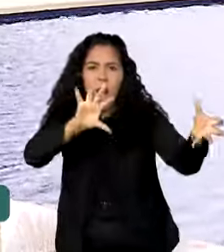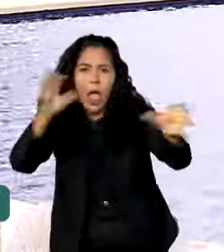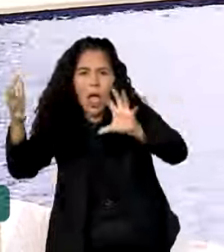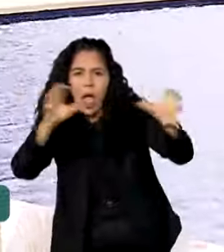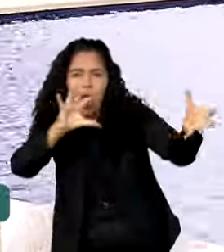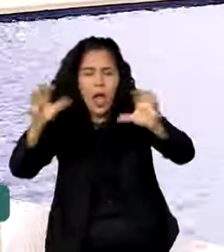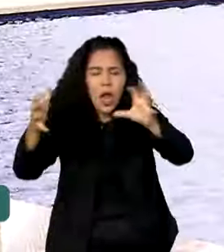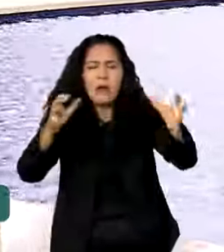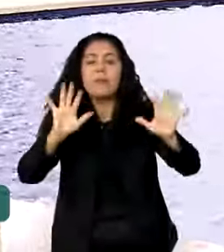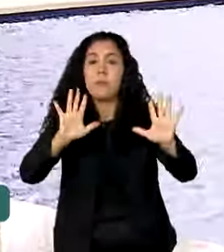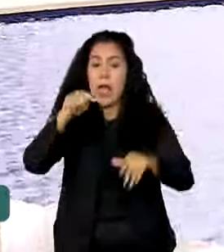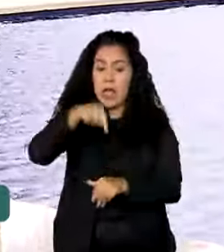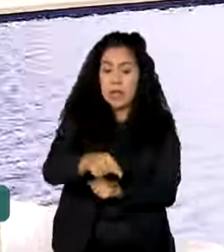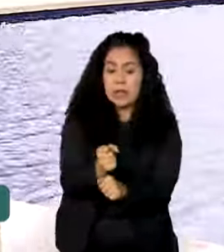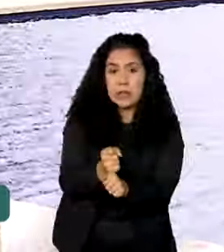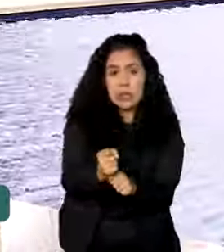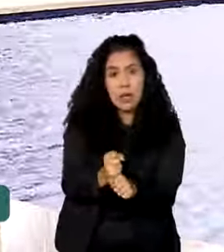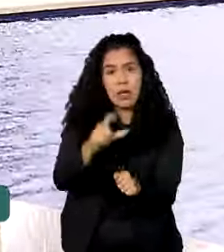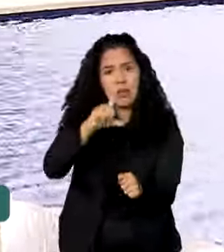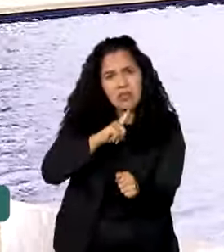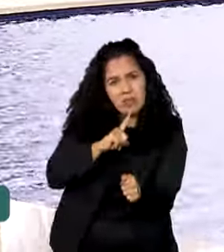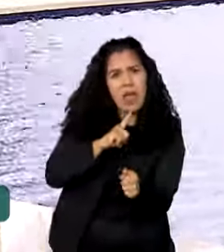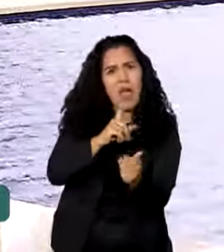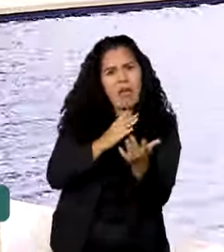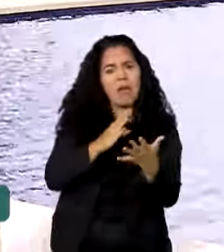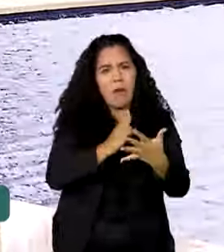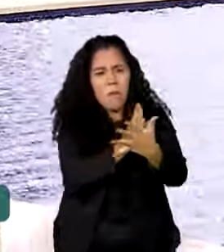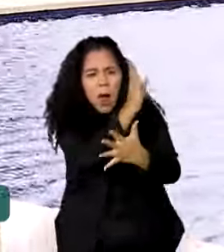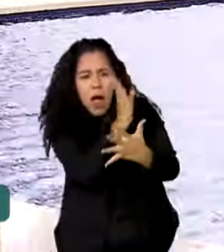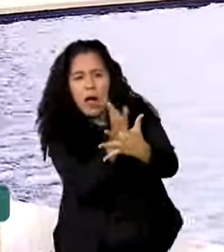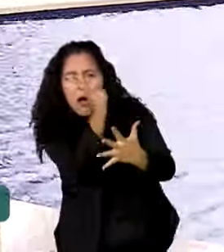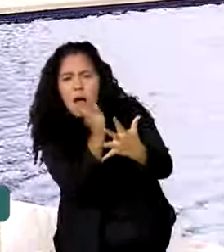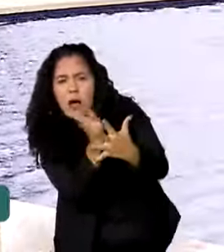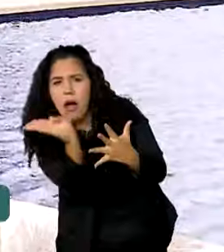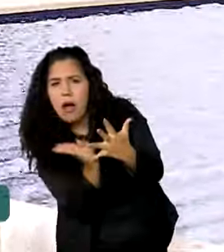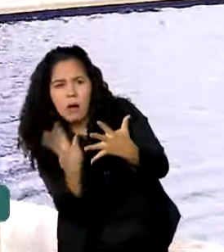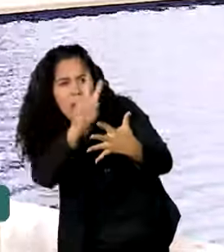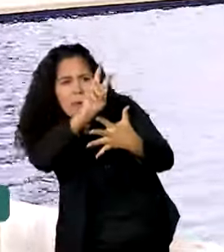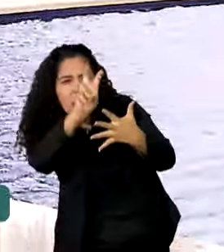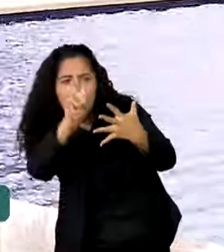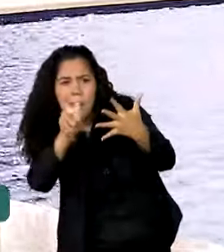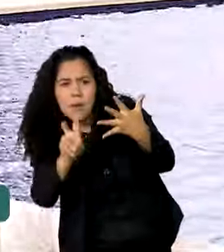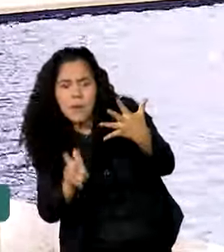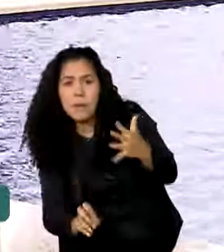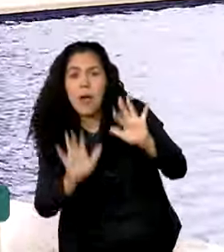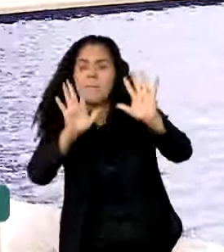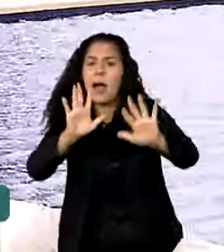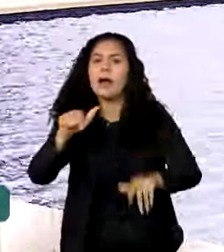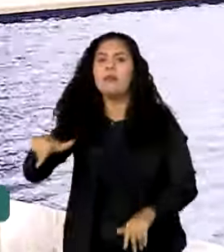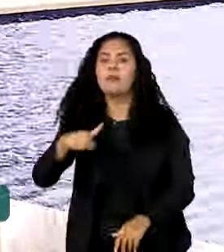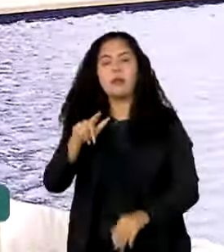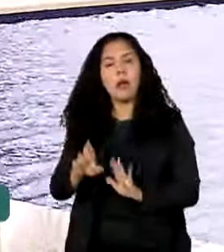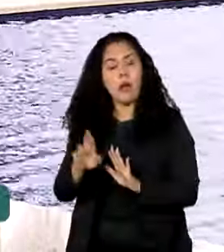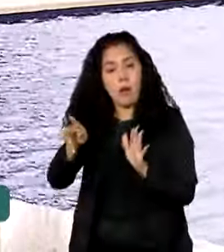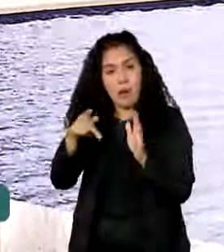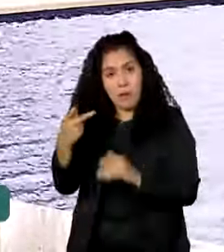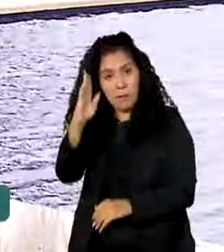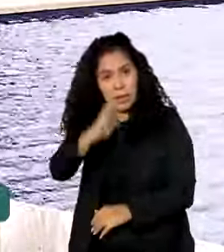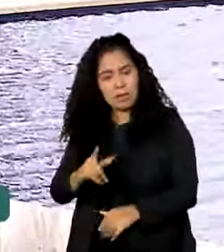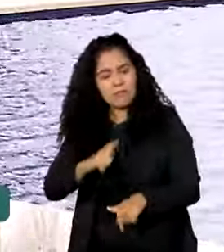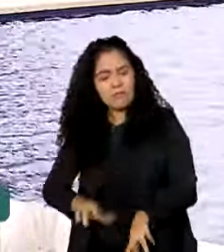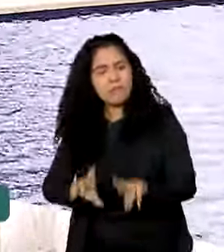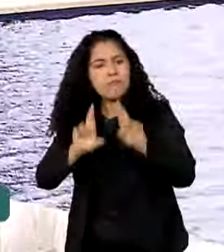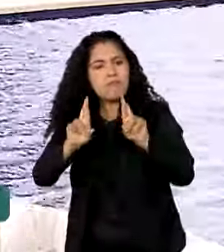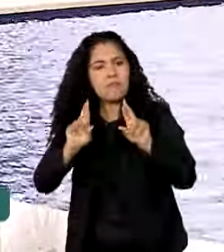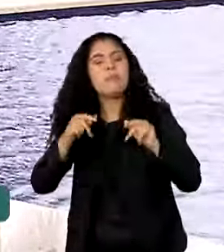Neste ano, embora diversos temas estejam em pauta, a expectativa do governo brasileiro é que haja avanços